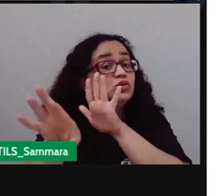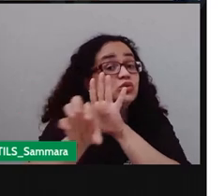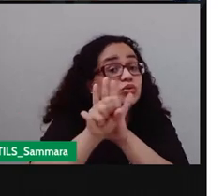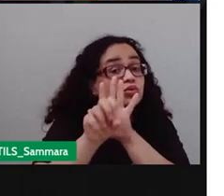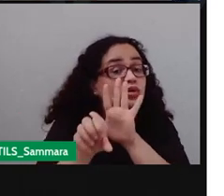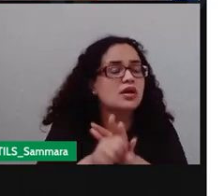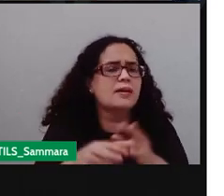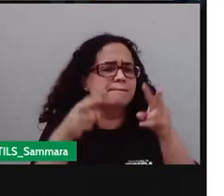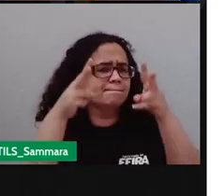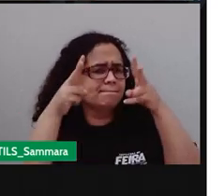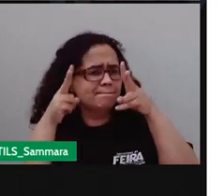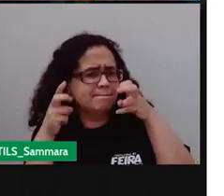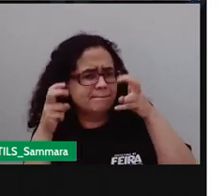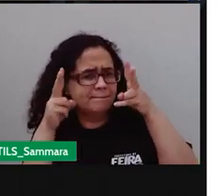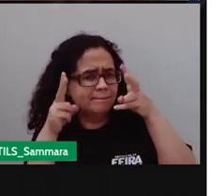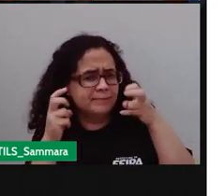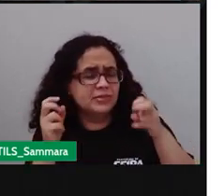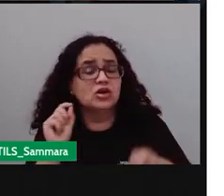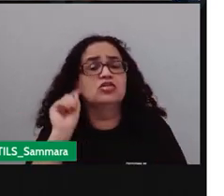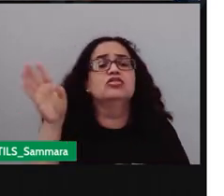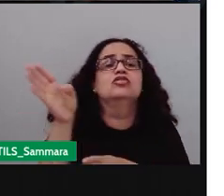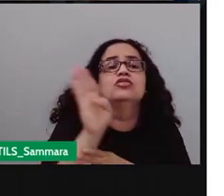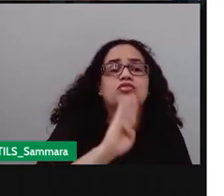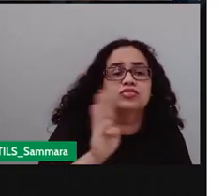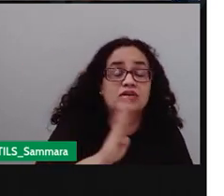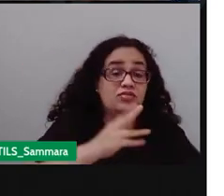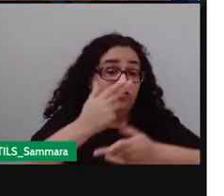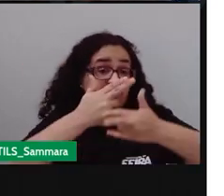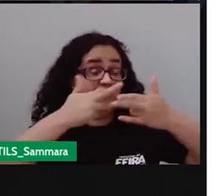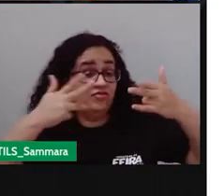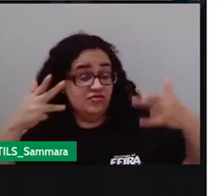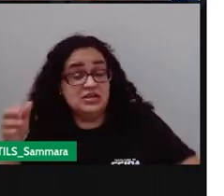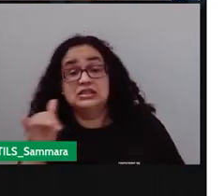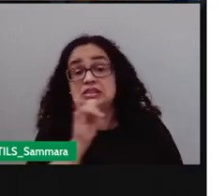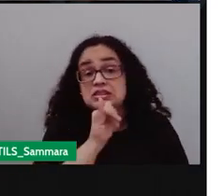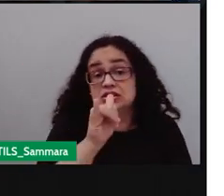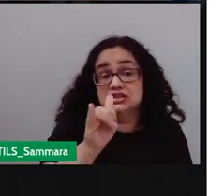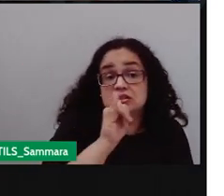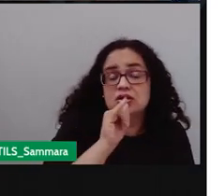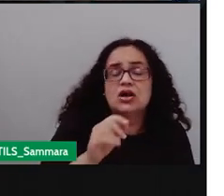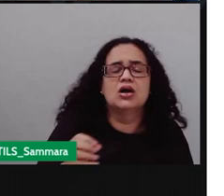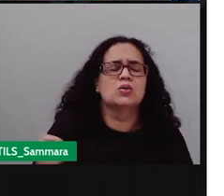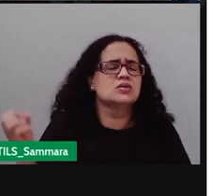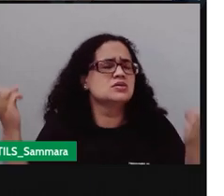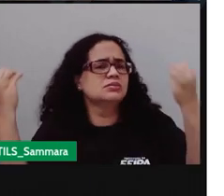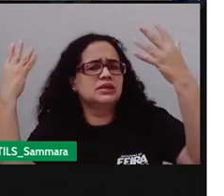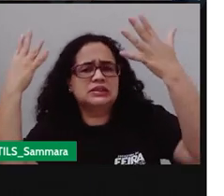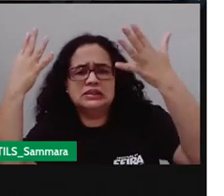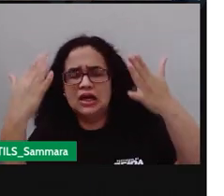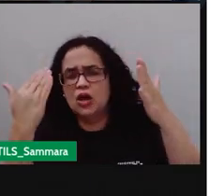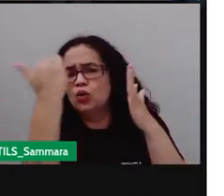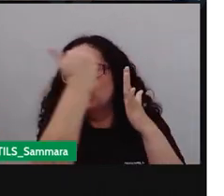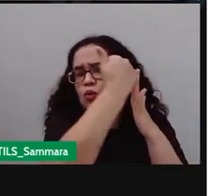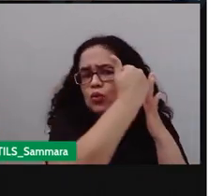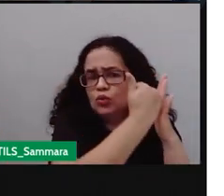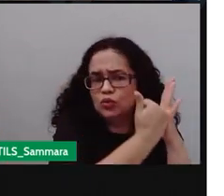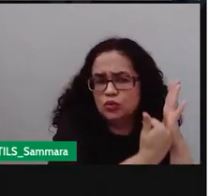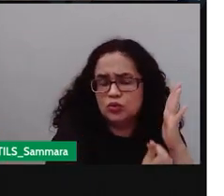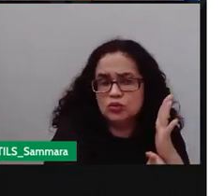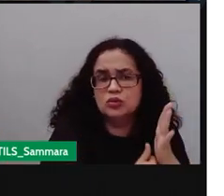vocês perceberam que o vídeo trouxe aí várias informações com relação ao roteiro com relação ao